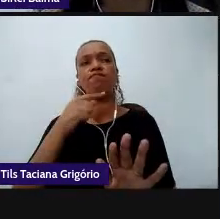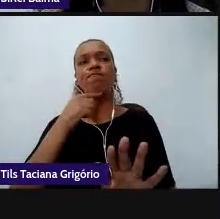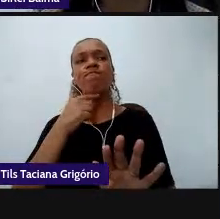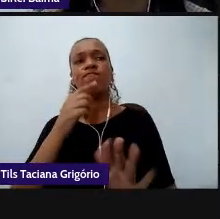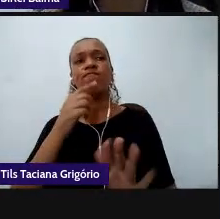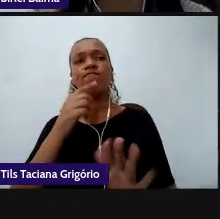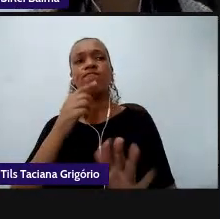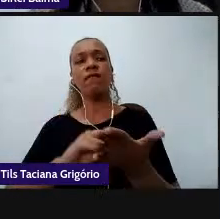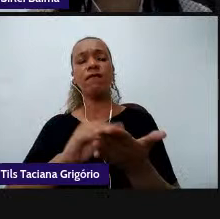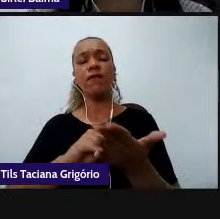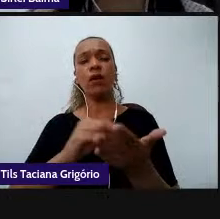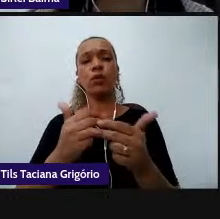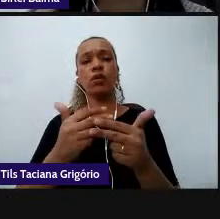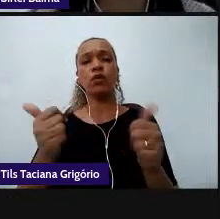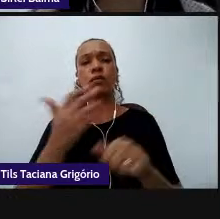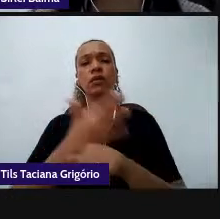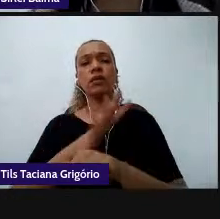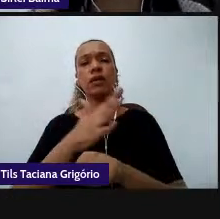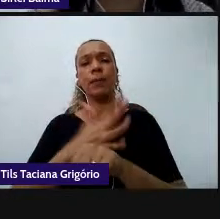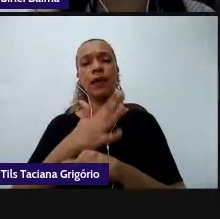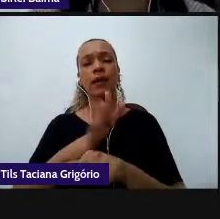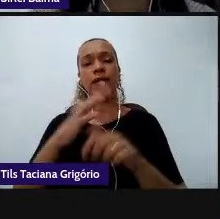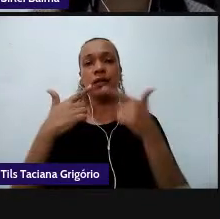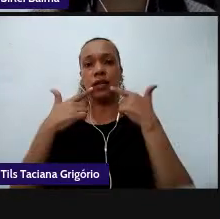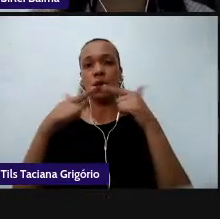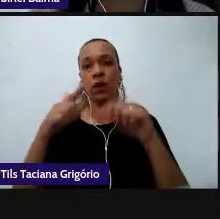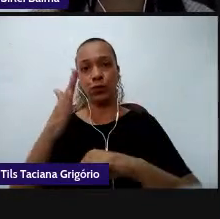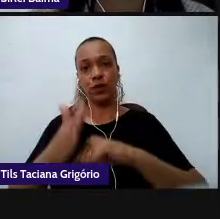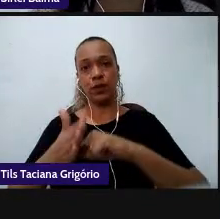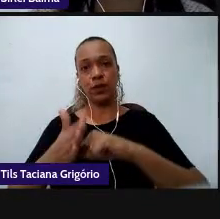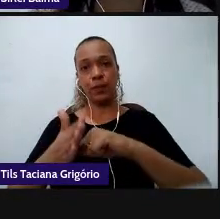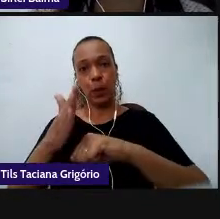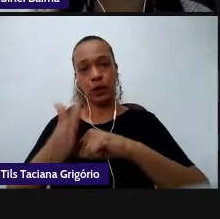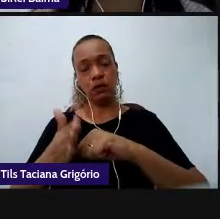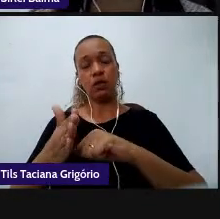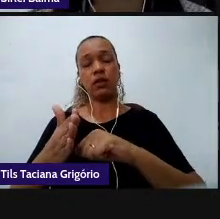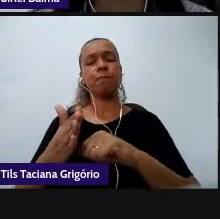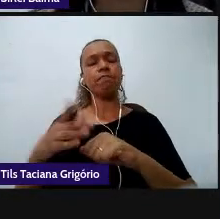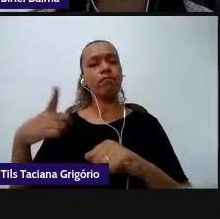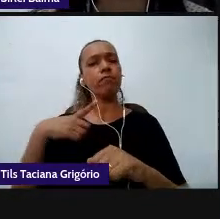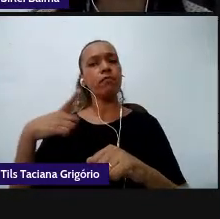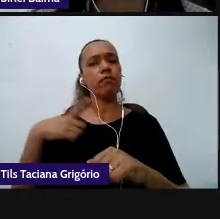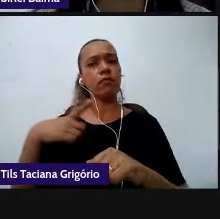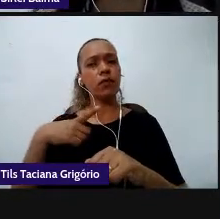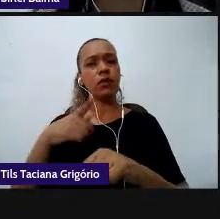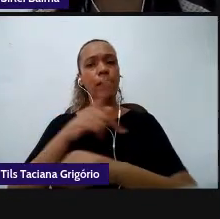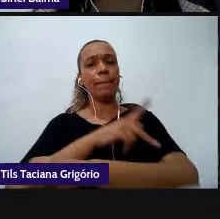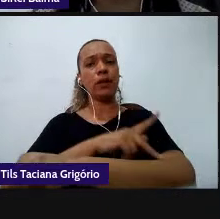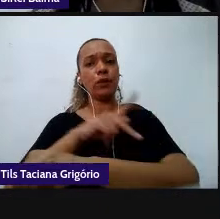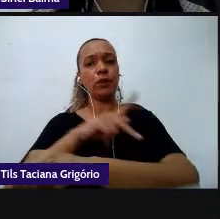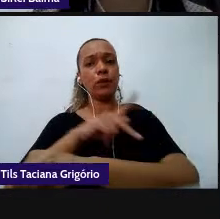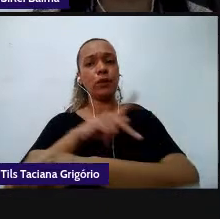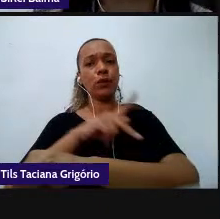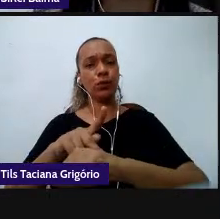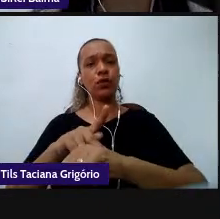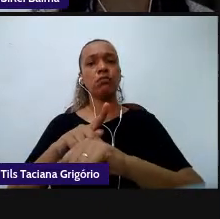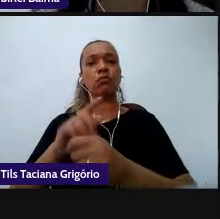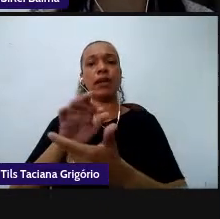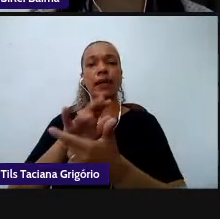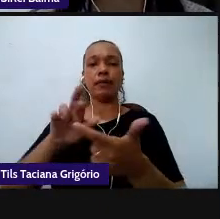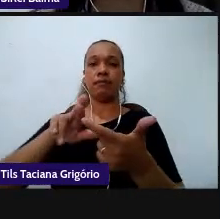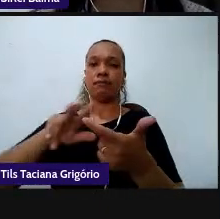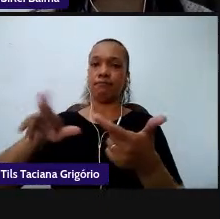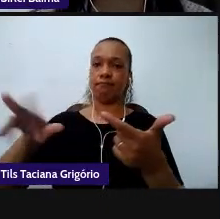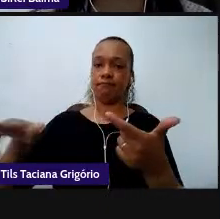linguagem contemporâneas então nós vimos lá que a pedagogia dos multiletramentos ela implica em algumas situações ela implica e nós temos